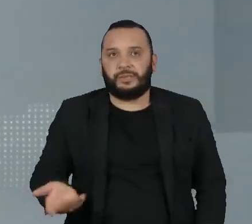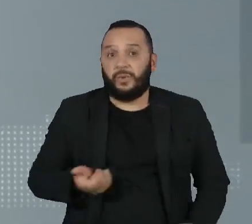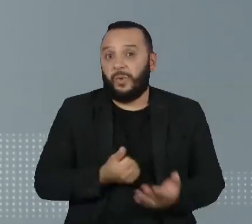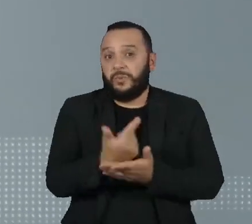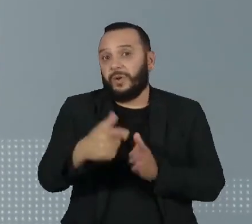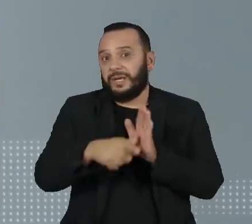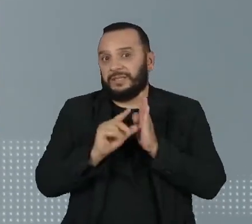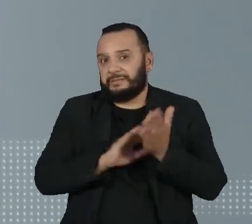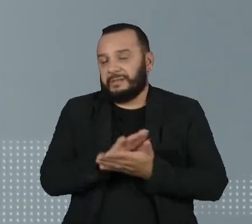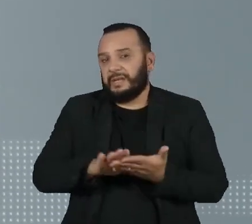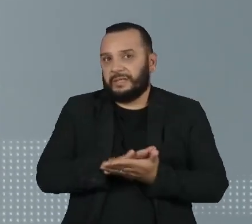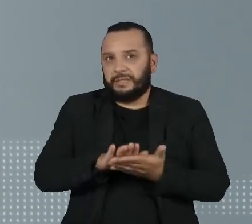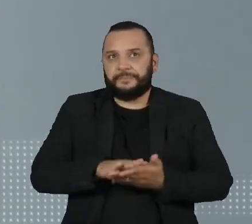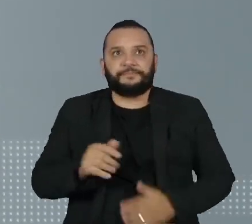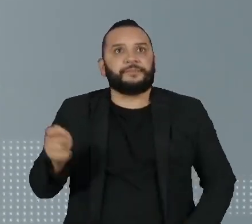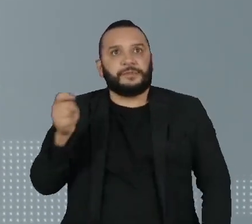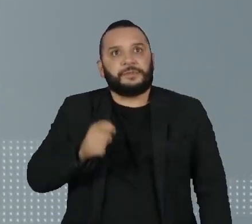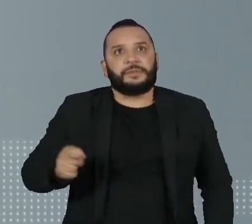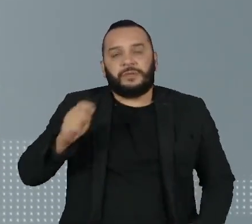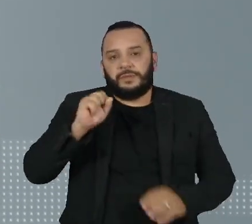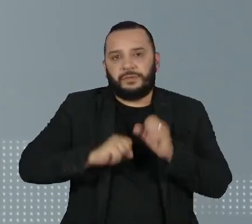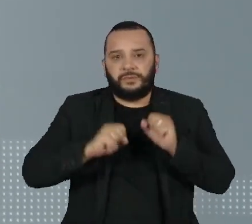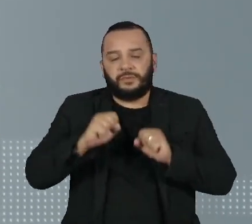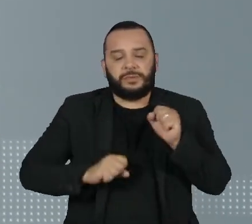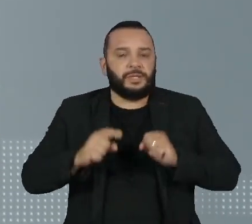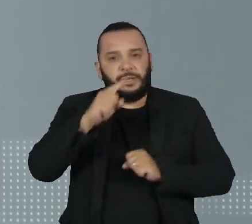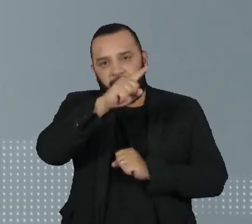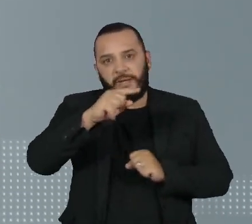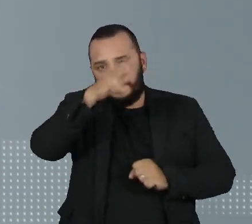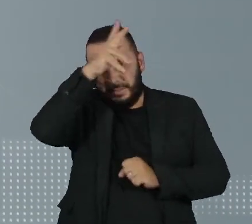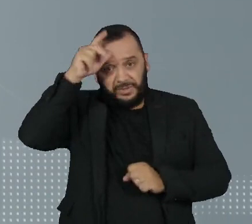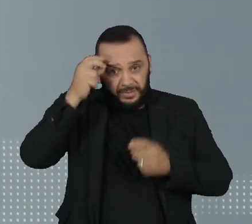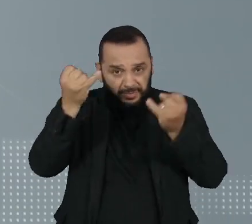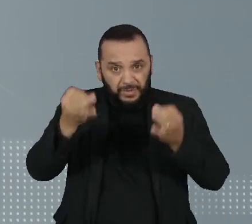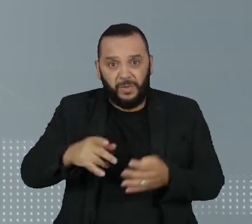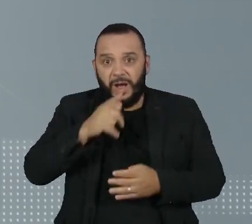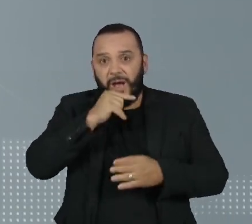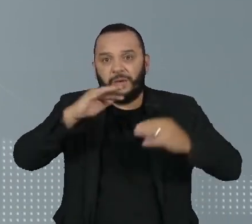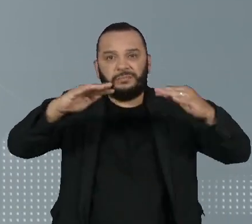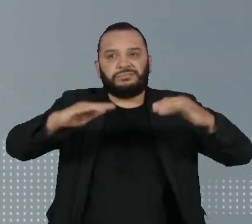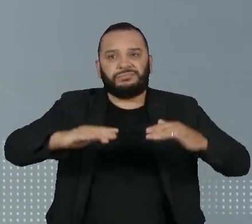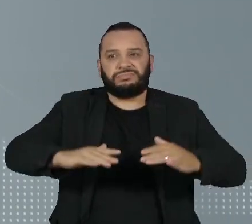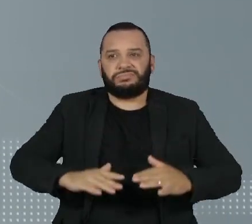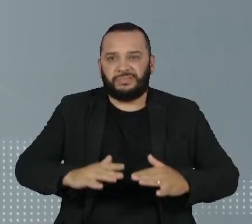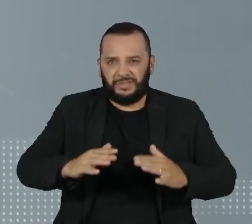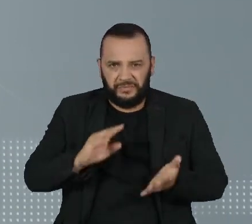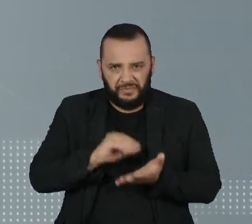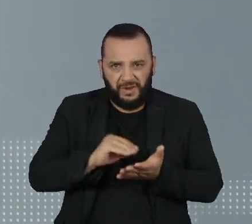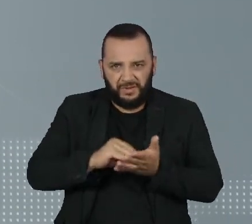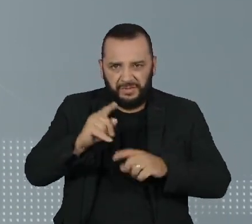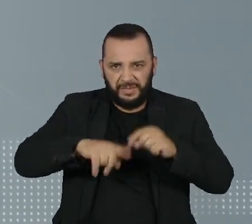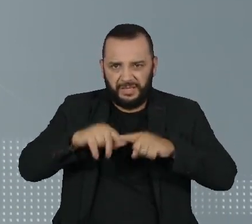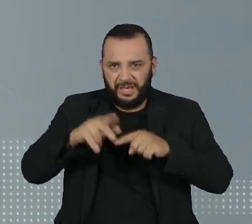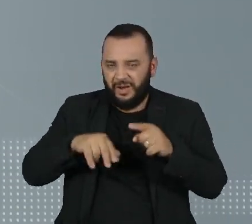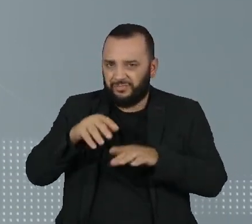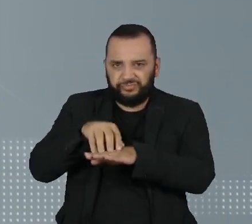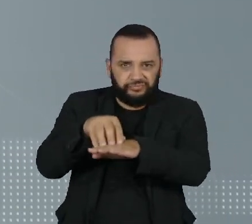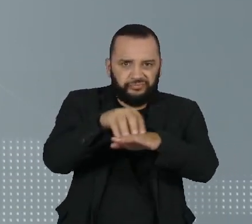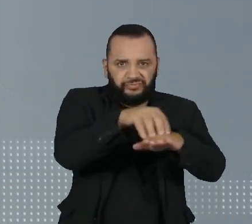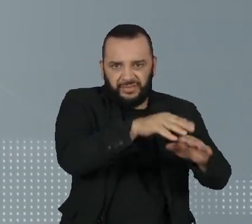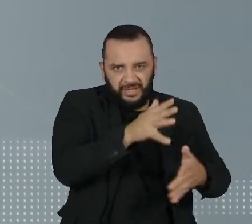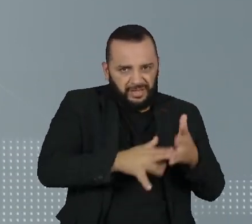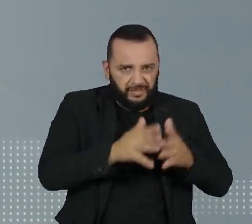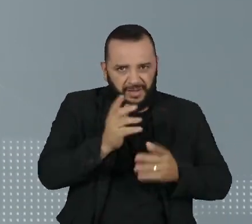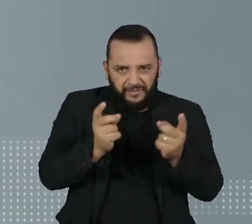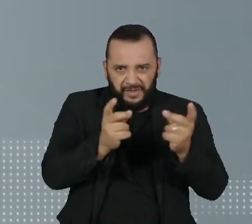Federação das Indústrias do Estado do Amazonas negou que a seca na região causará desabastecimento nas lojas, atrapalhando